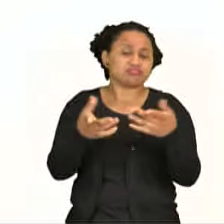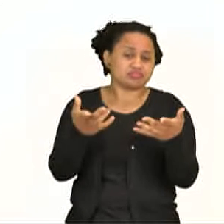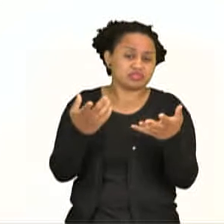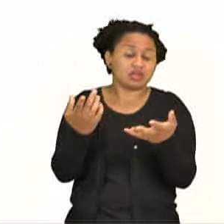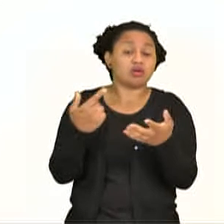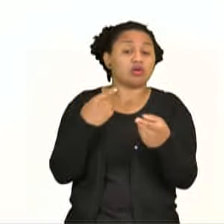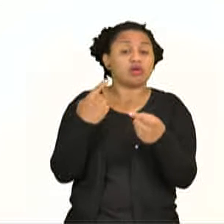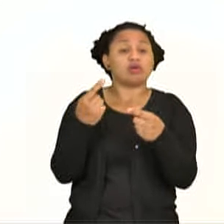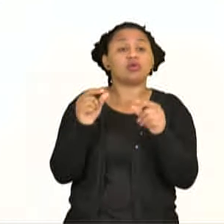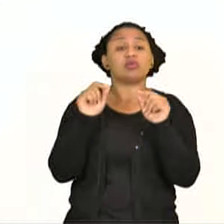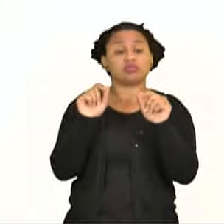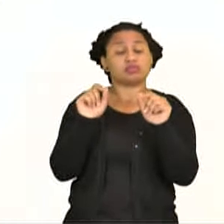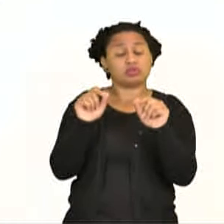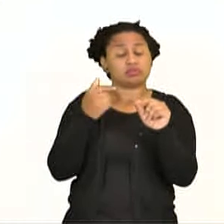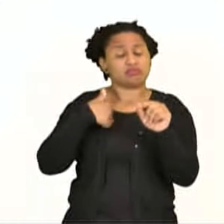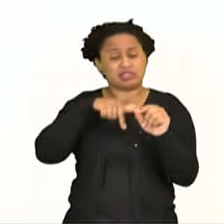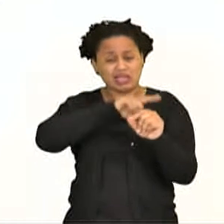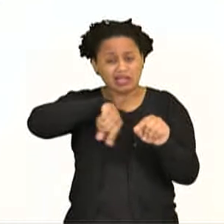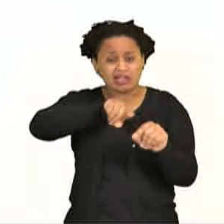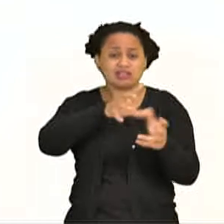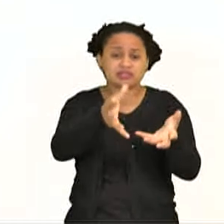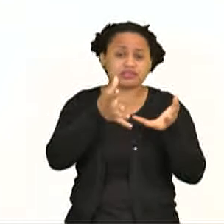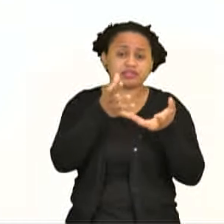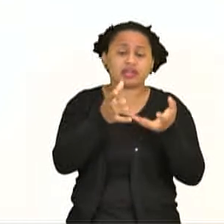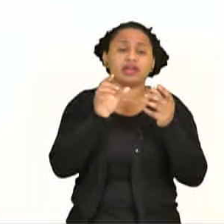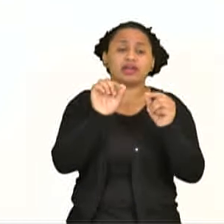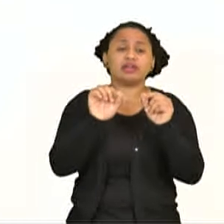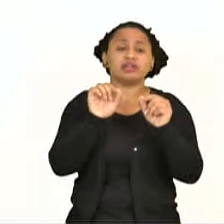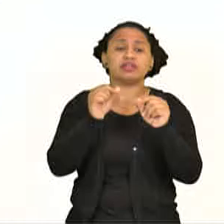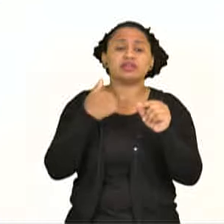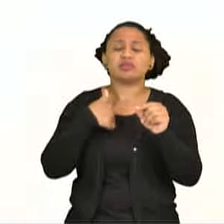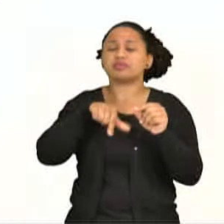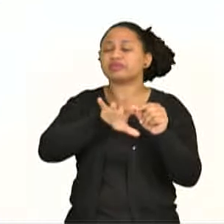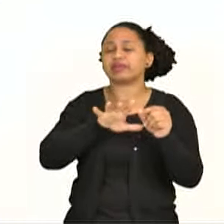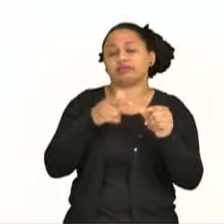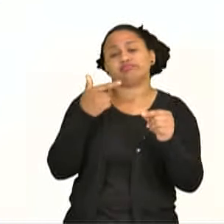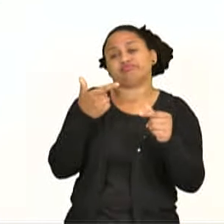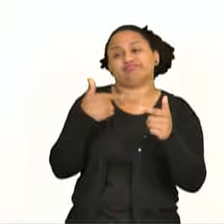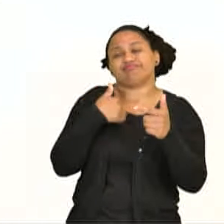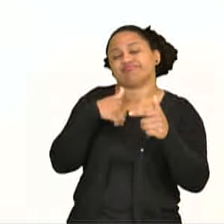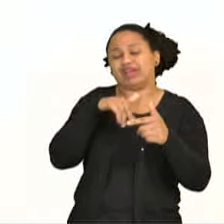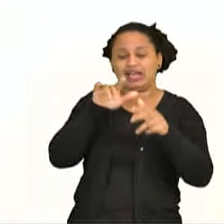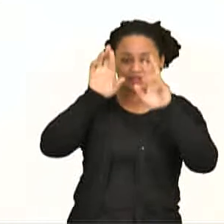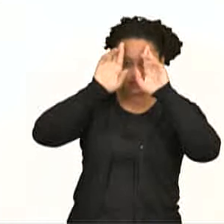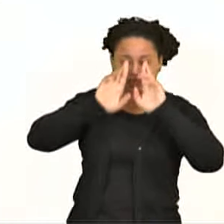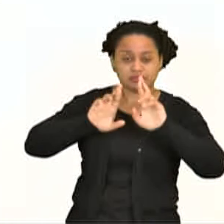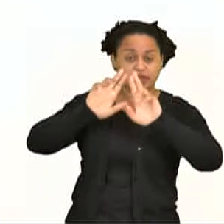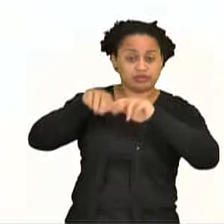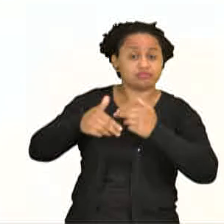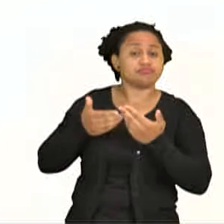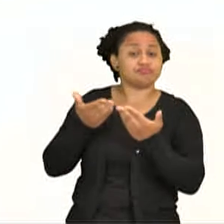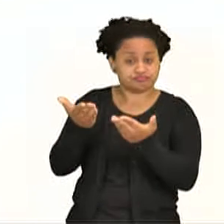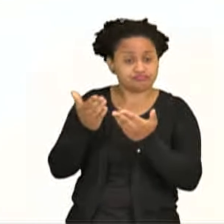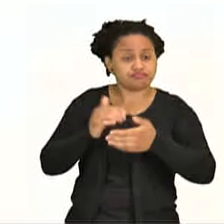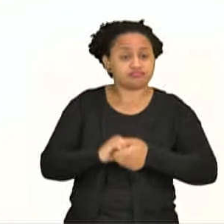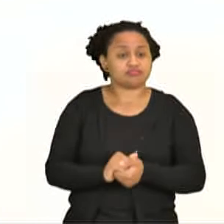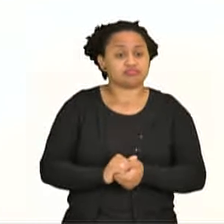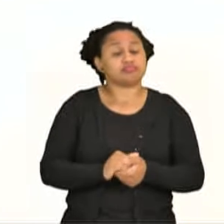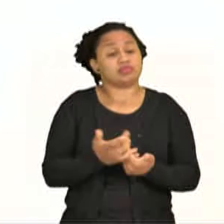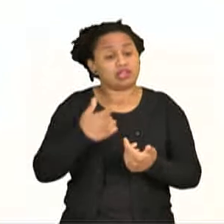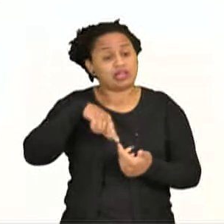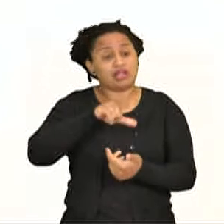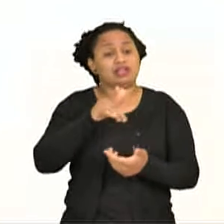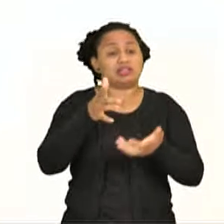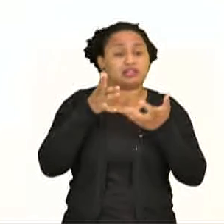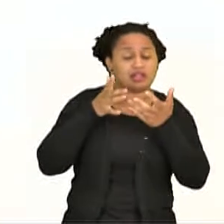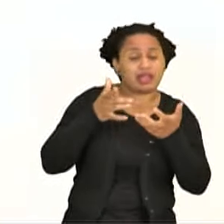obsequiosamente esbanje respeito por você, quer ela tente